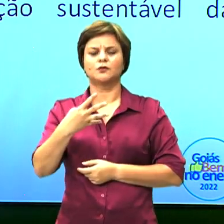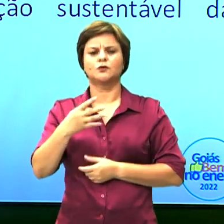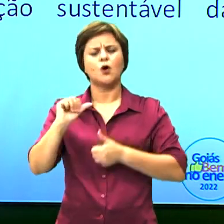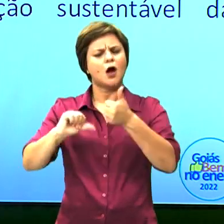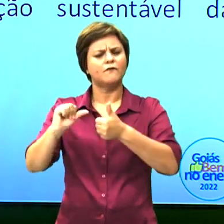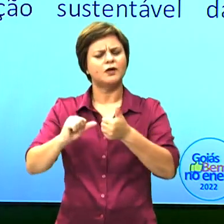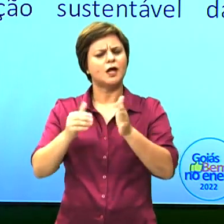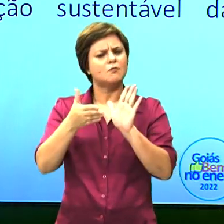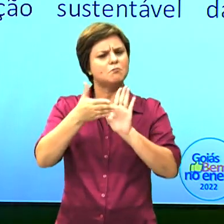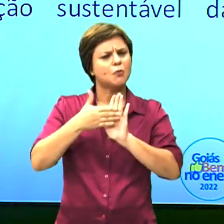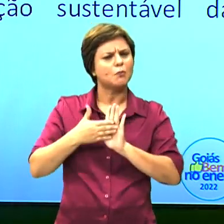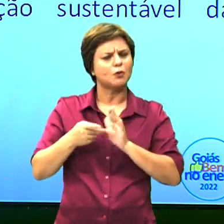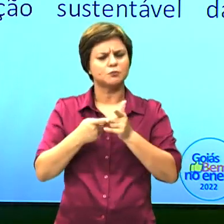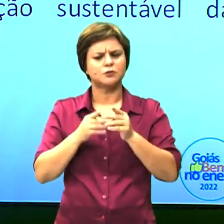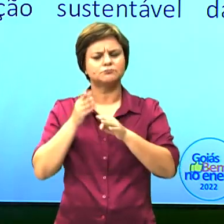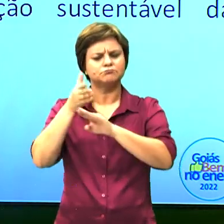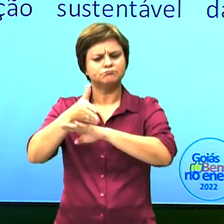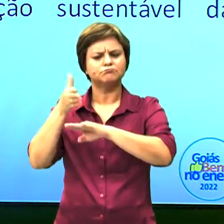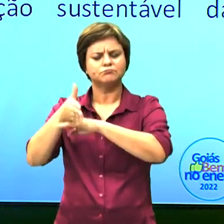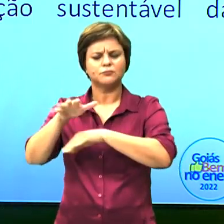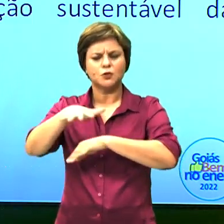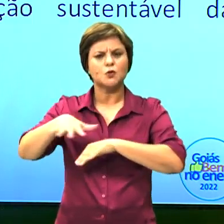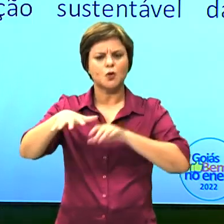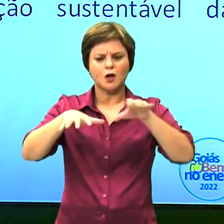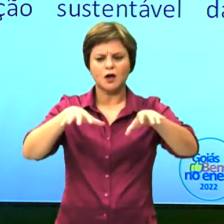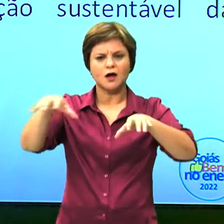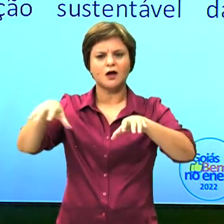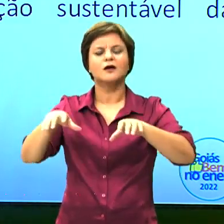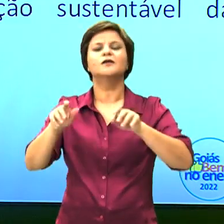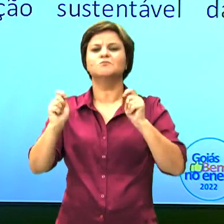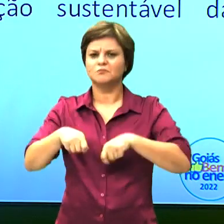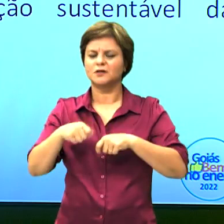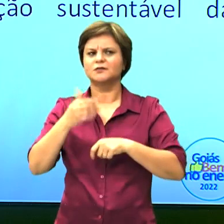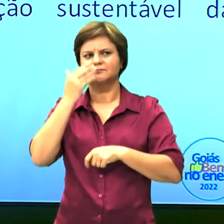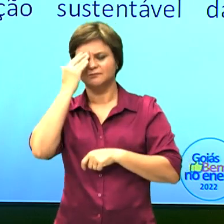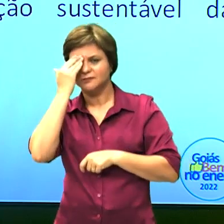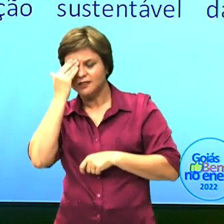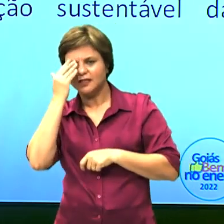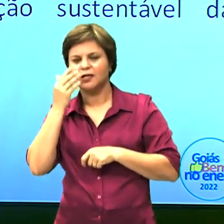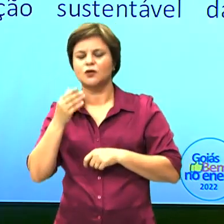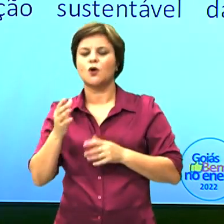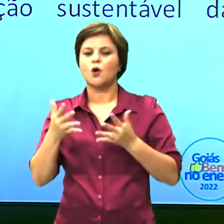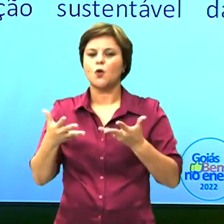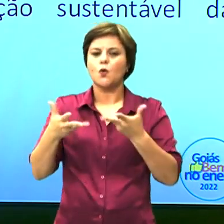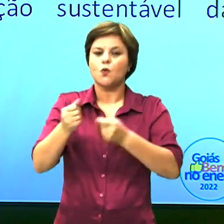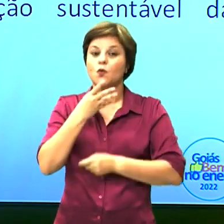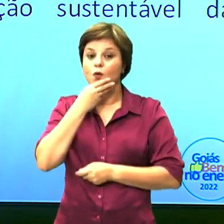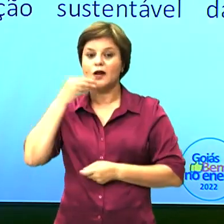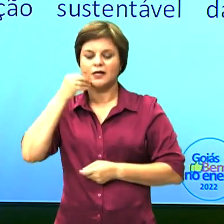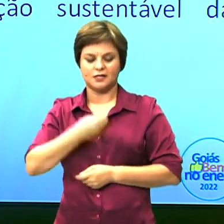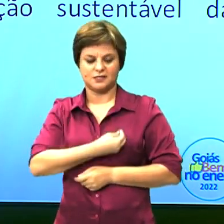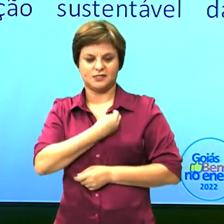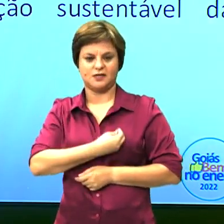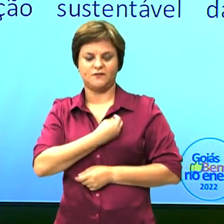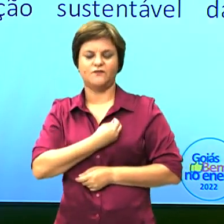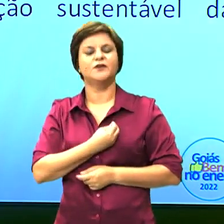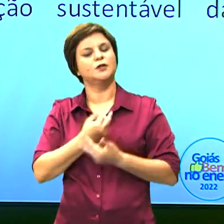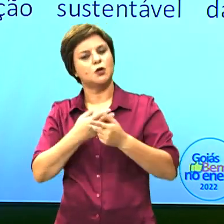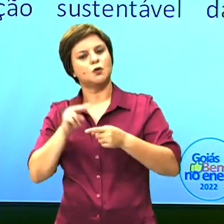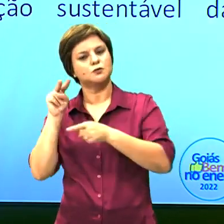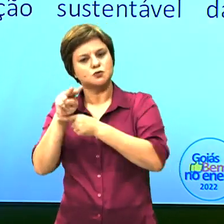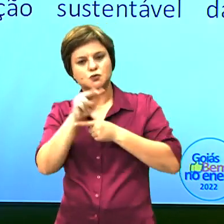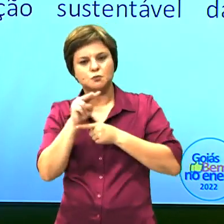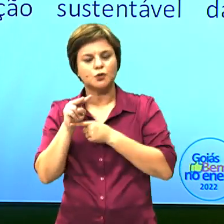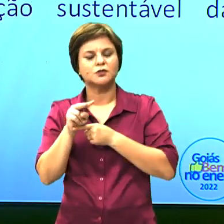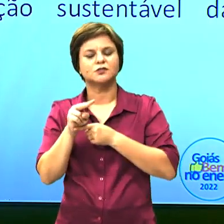as propostas de intervenção no ambiente, considerando a qualidade da vida humana ou medidas de conservação,